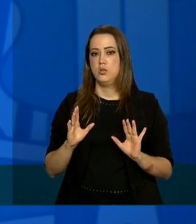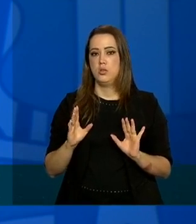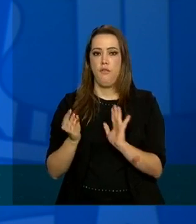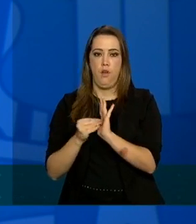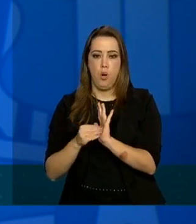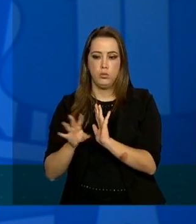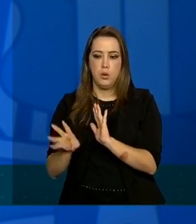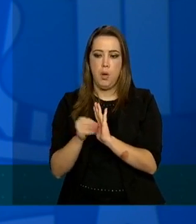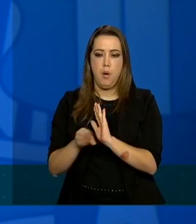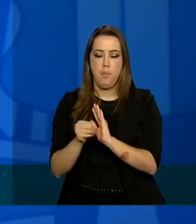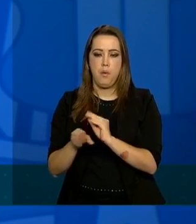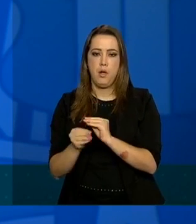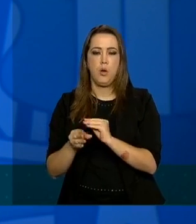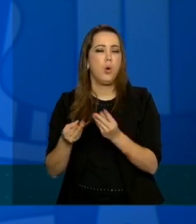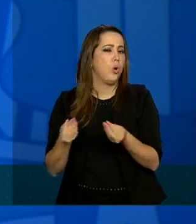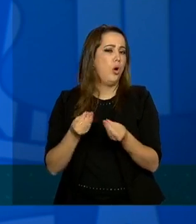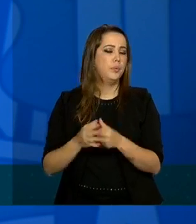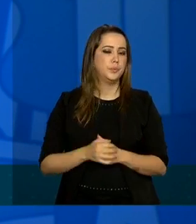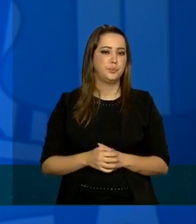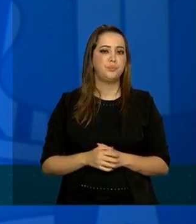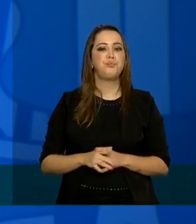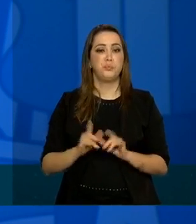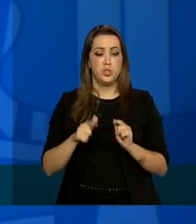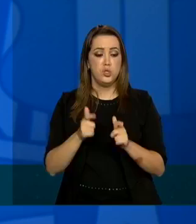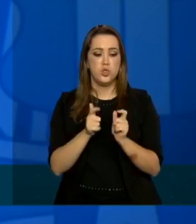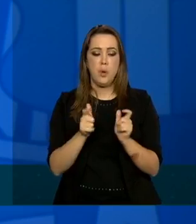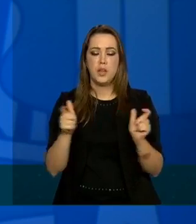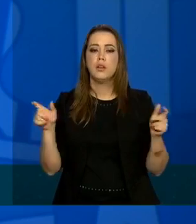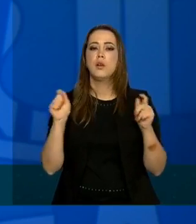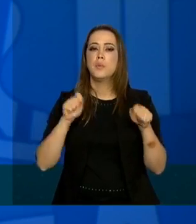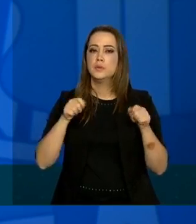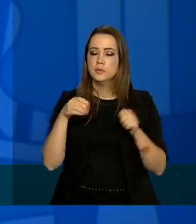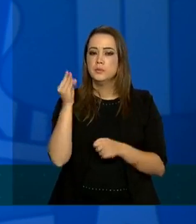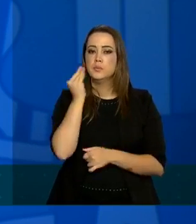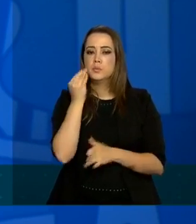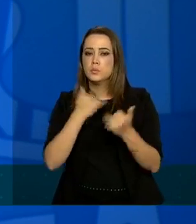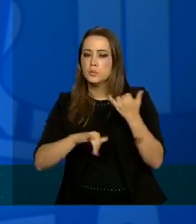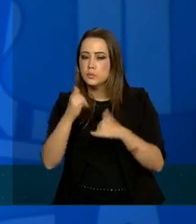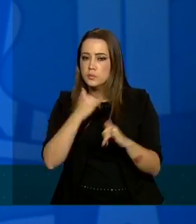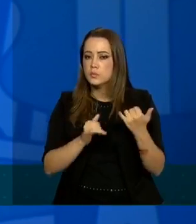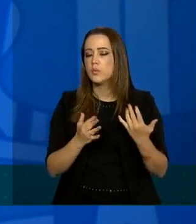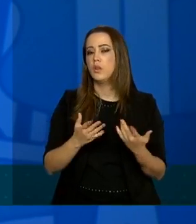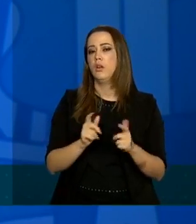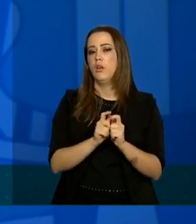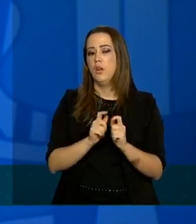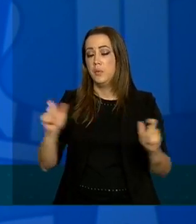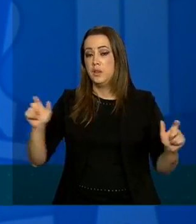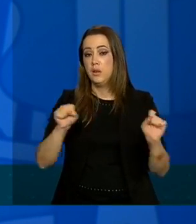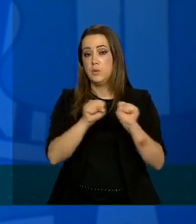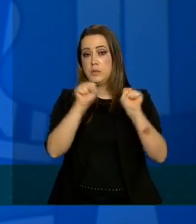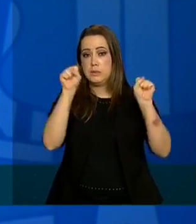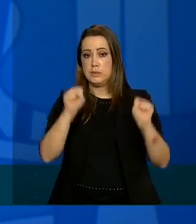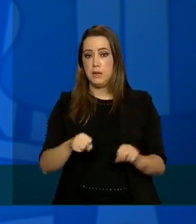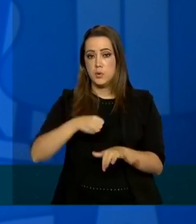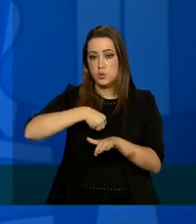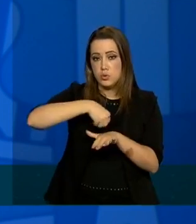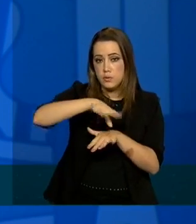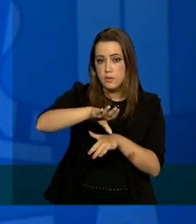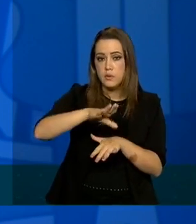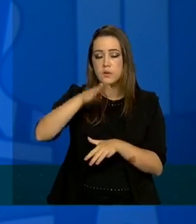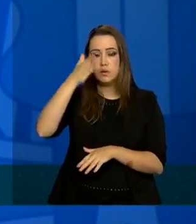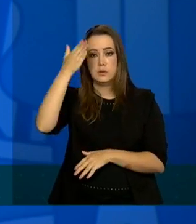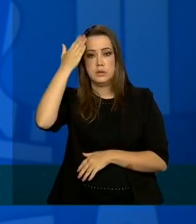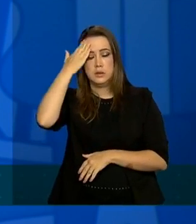ampliando a capacidade de testagem no Brasil nós estamos ampliando a capacidade dos sistemas de informação de